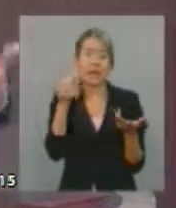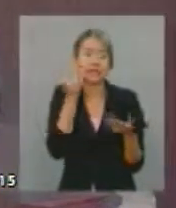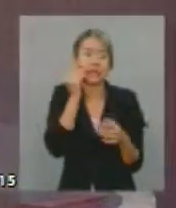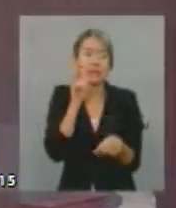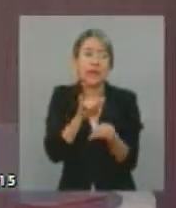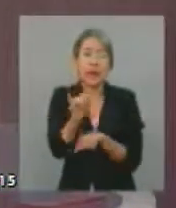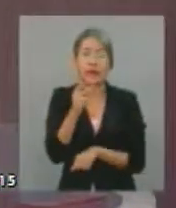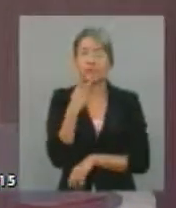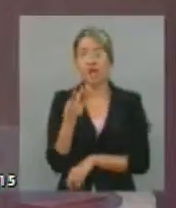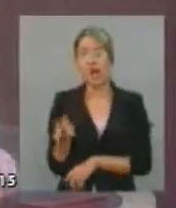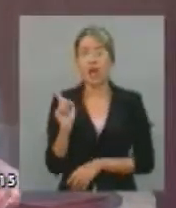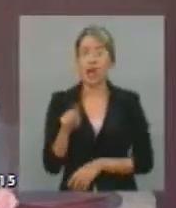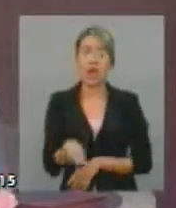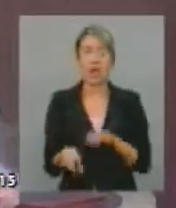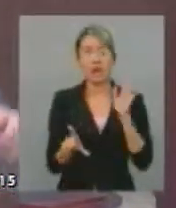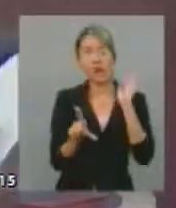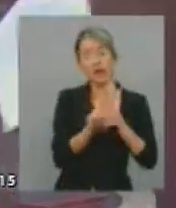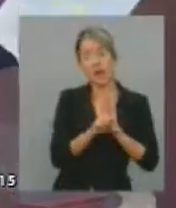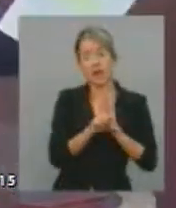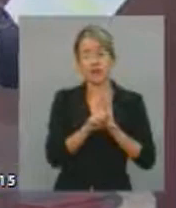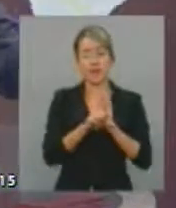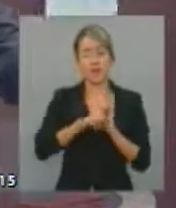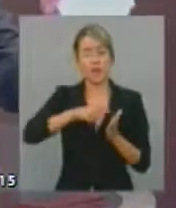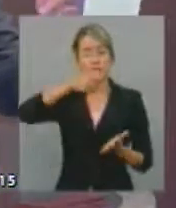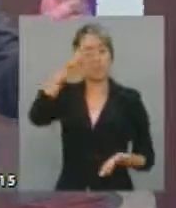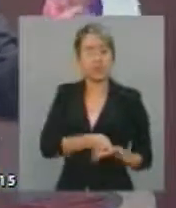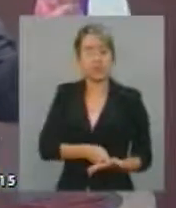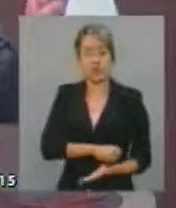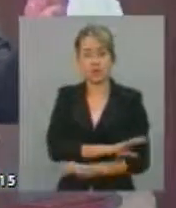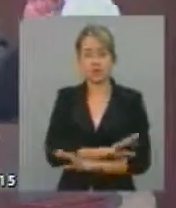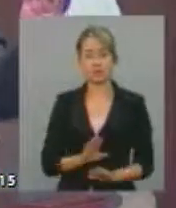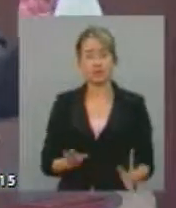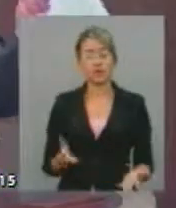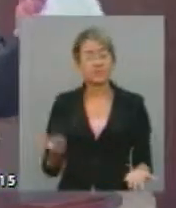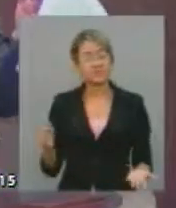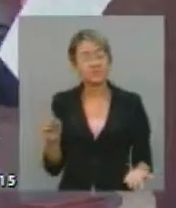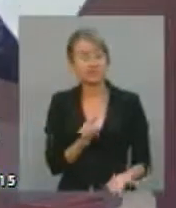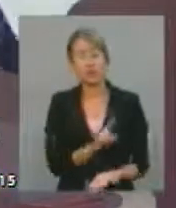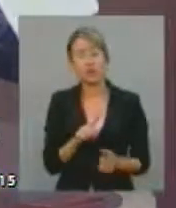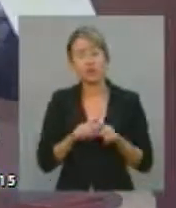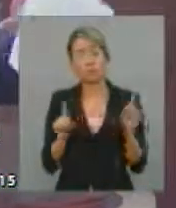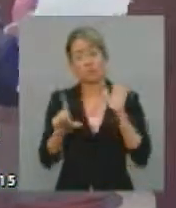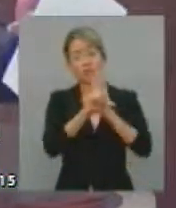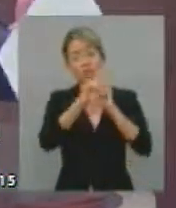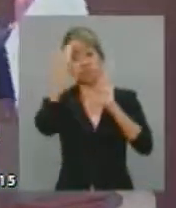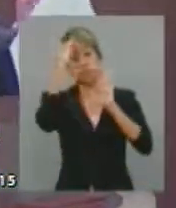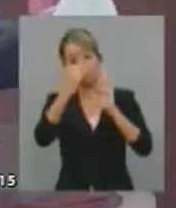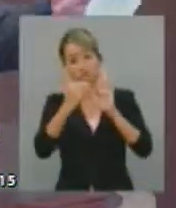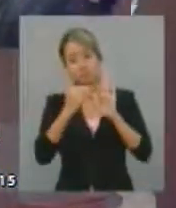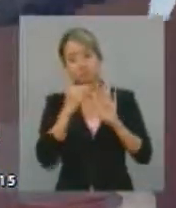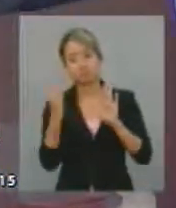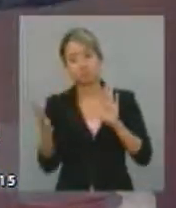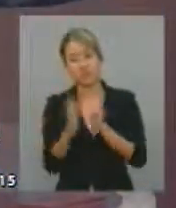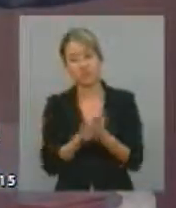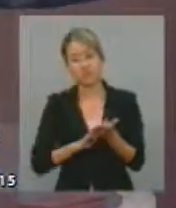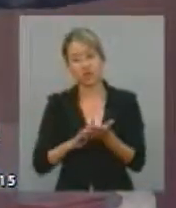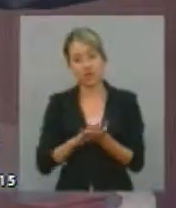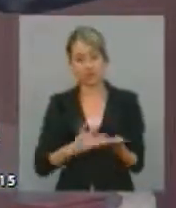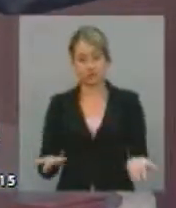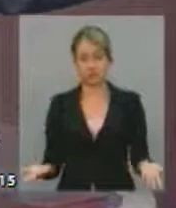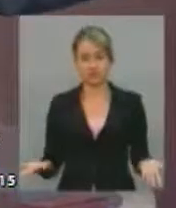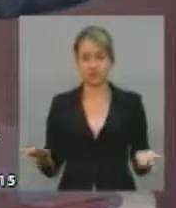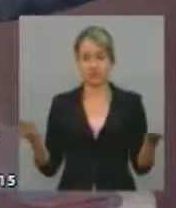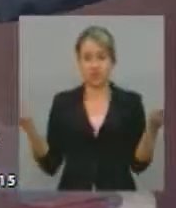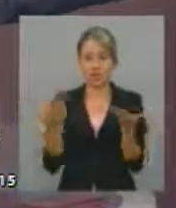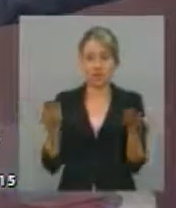simplesmente editar leis penais. E aí não se faz o que a própria lei diz. E dá nisso aqui. tendo que agora o Brasil